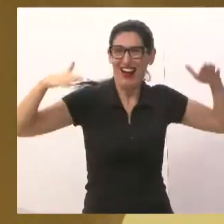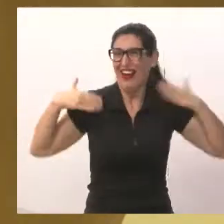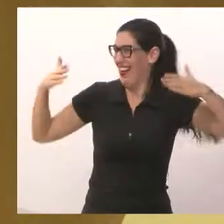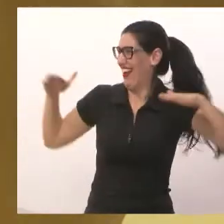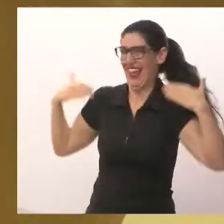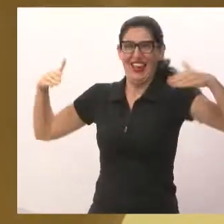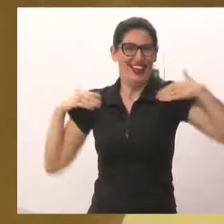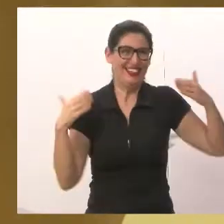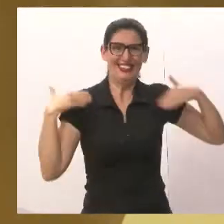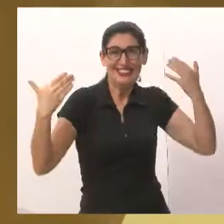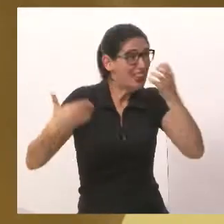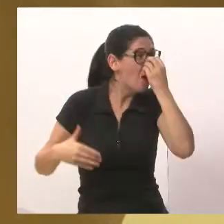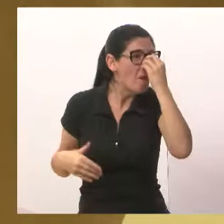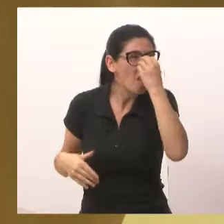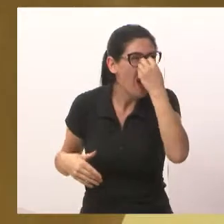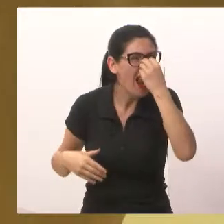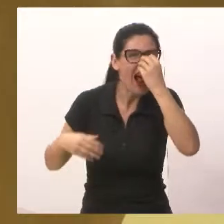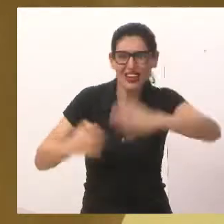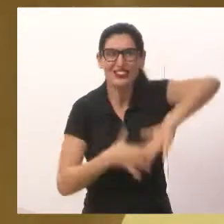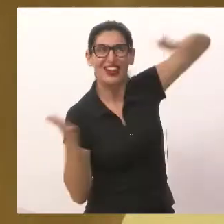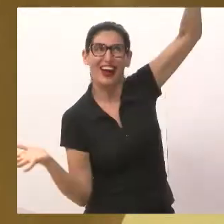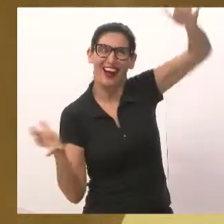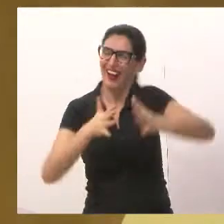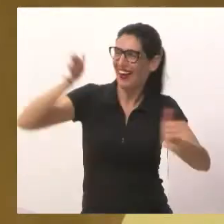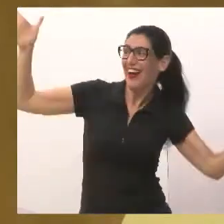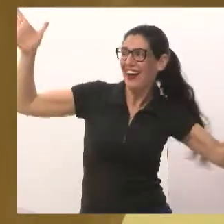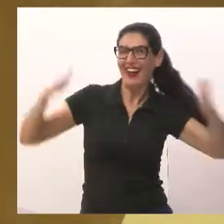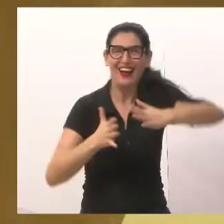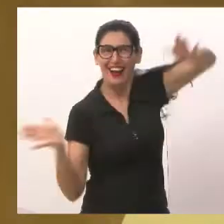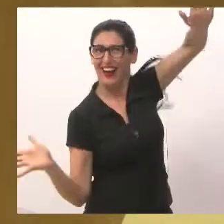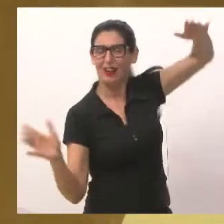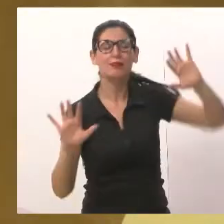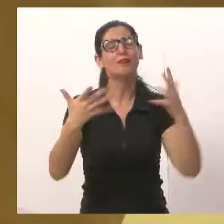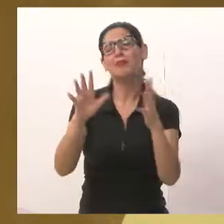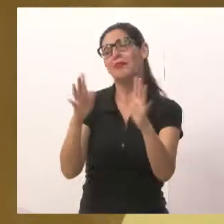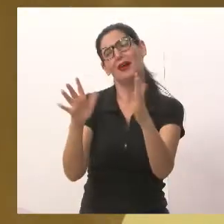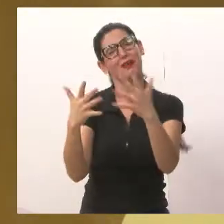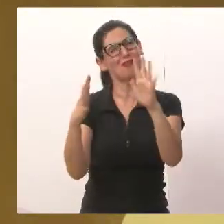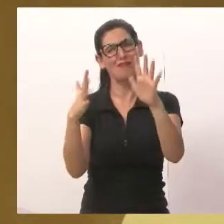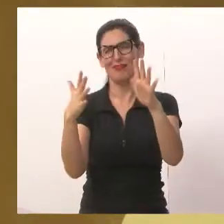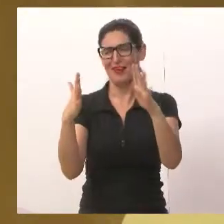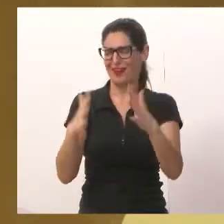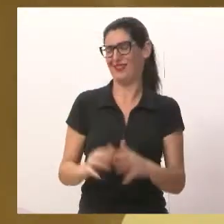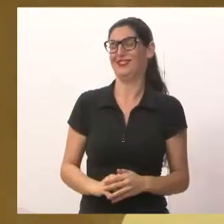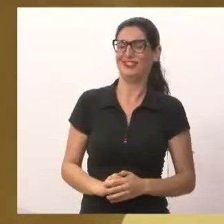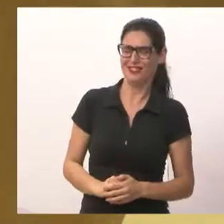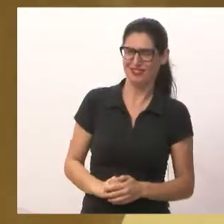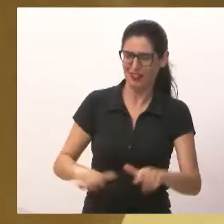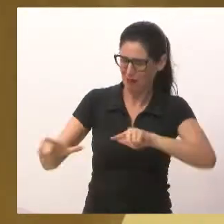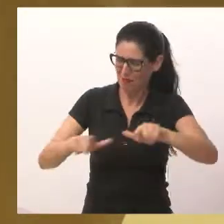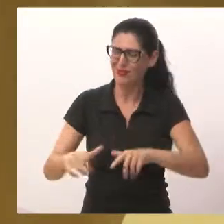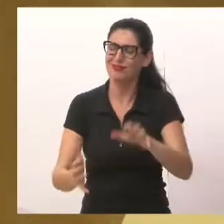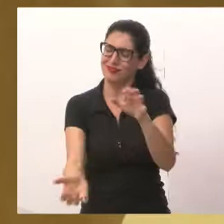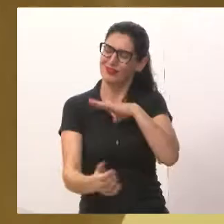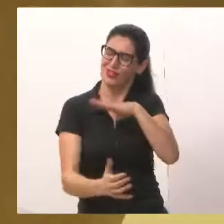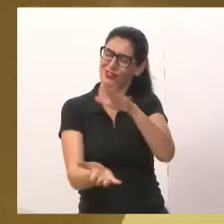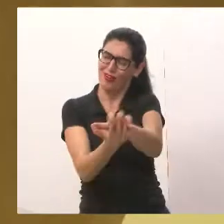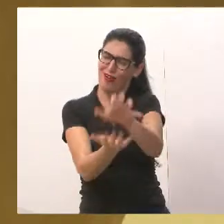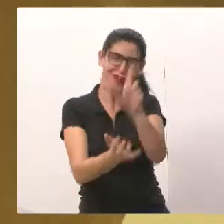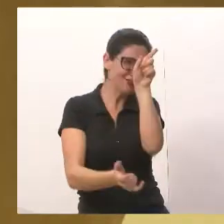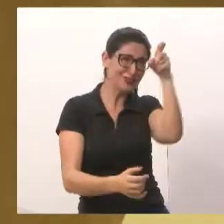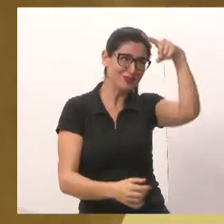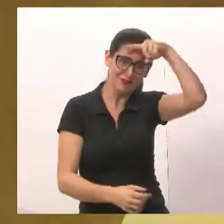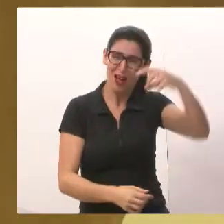trabalho social que vocês realizam na cidade de Jacareí. E aqui, antes de dar prosseguimento, queria,